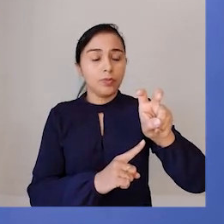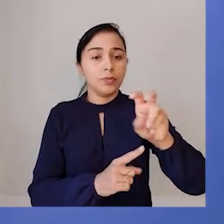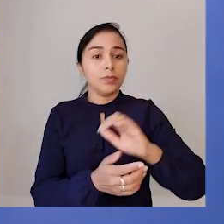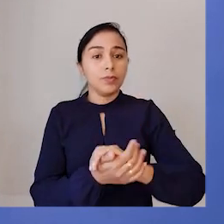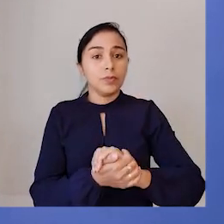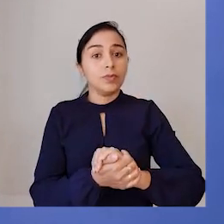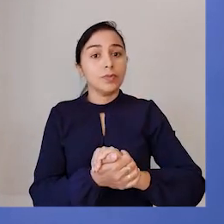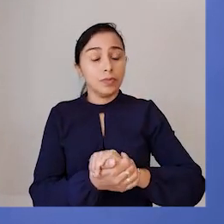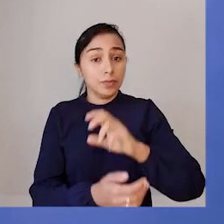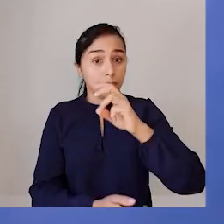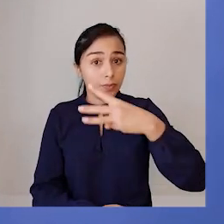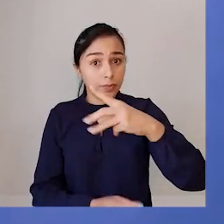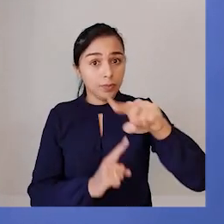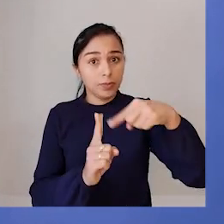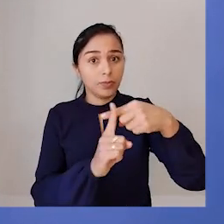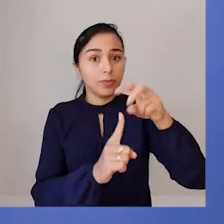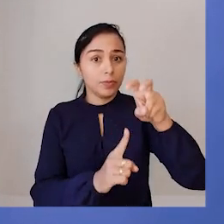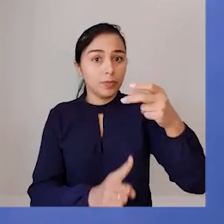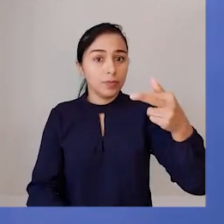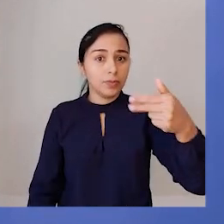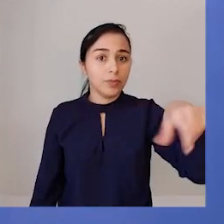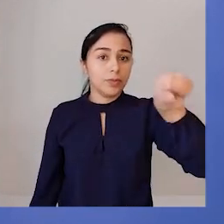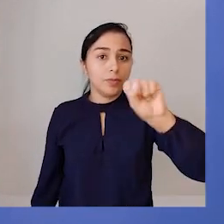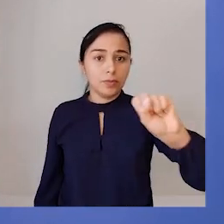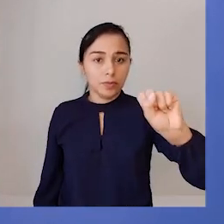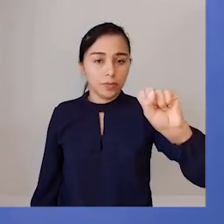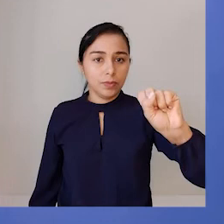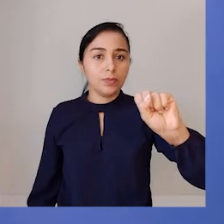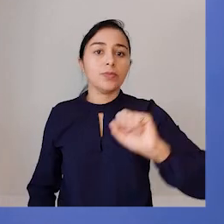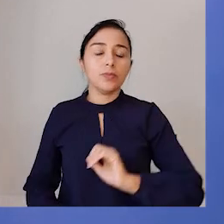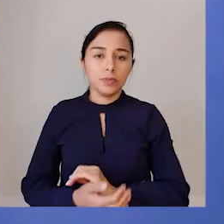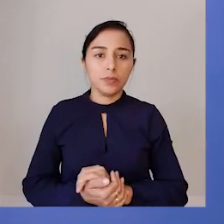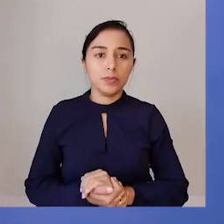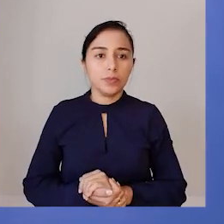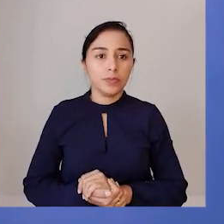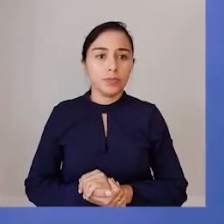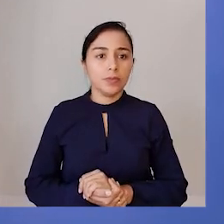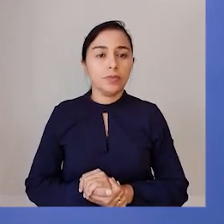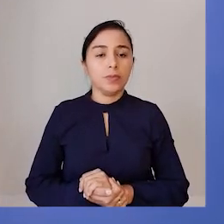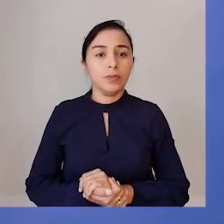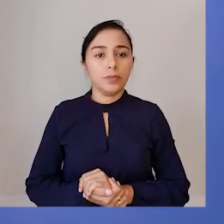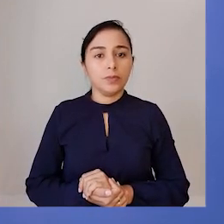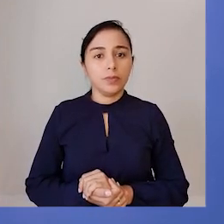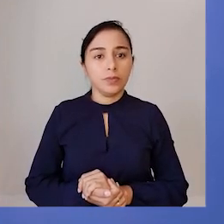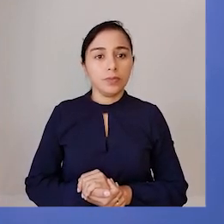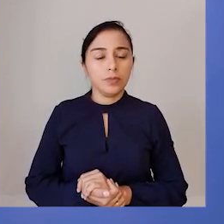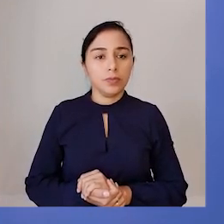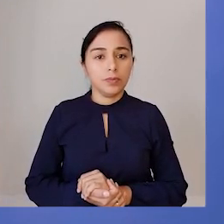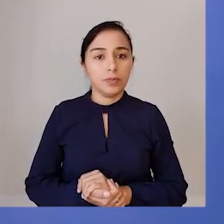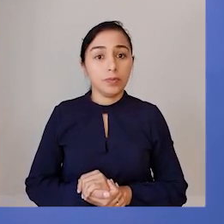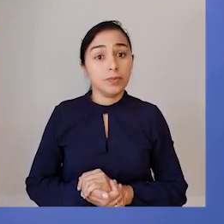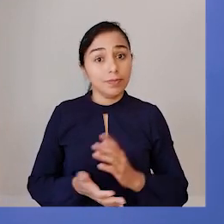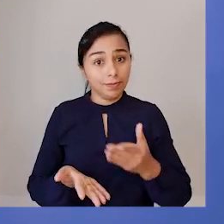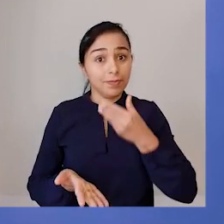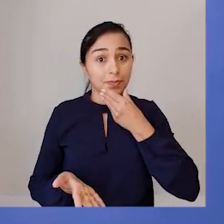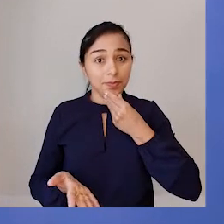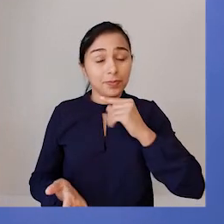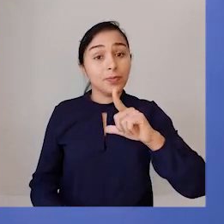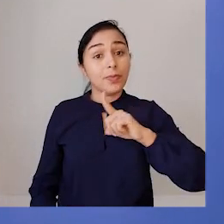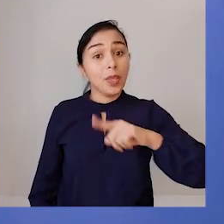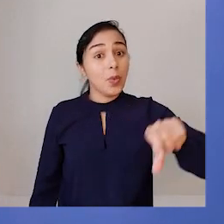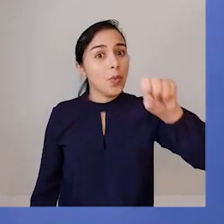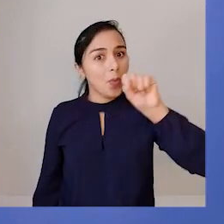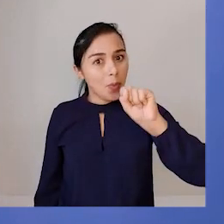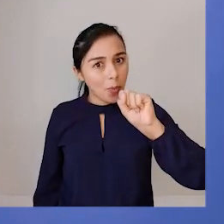cinco e vai obter a nossa resposta que é oito. Dessa forma, esse rapaz tem